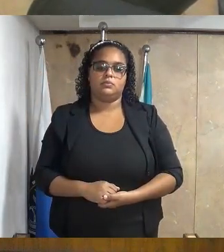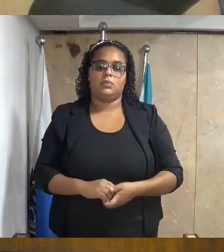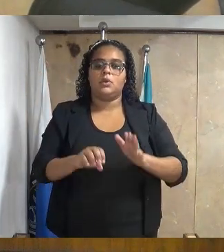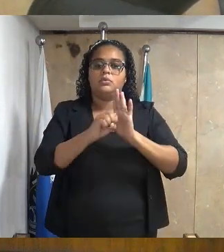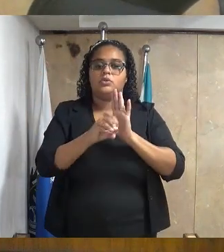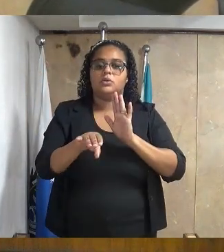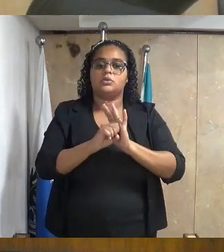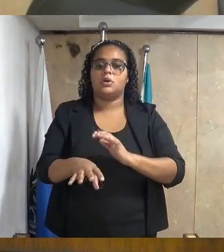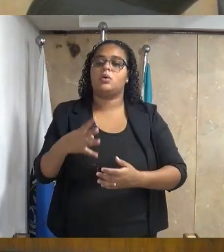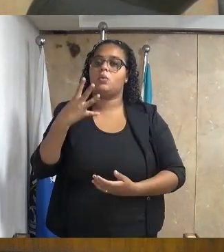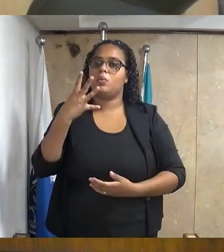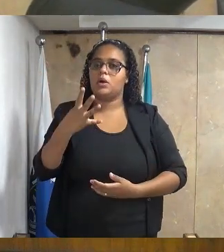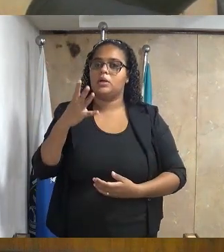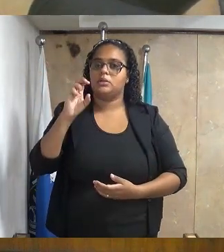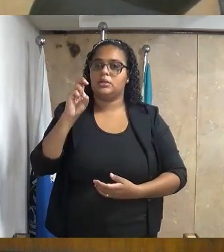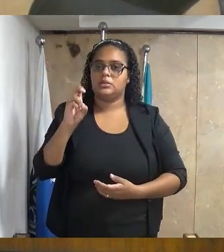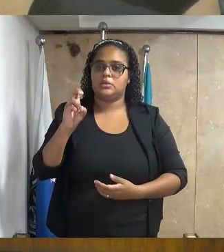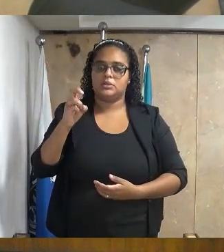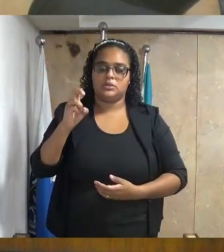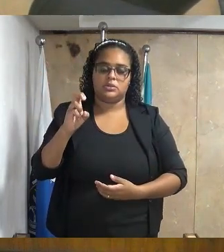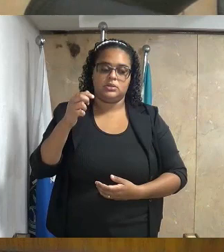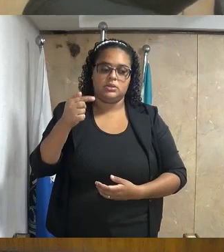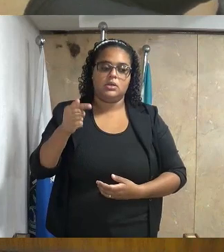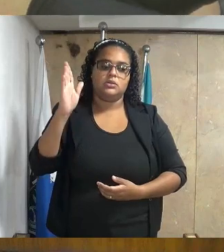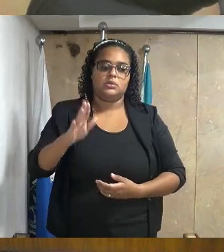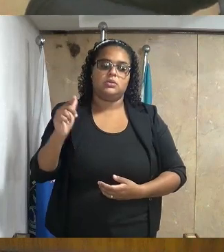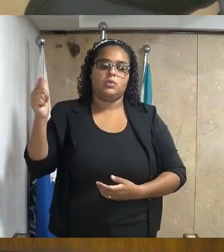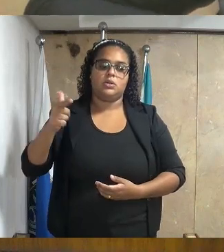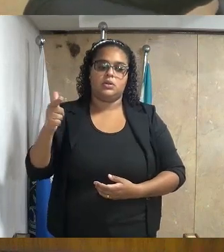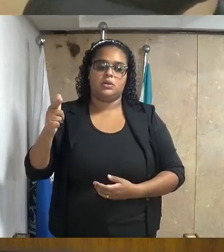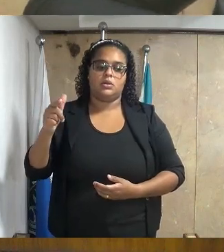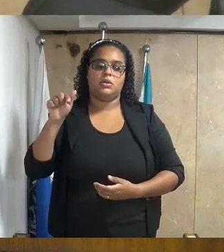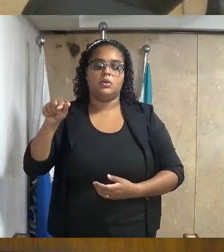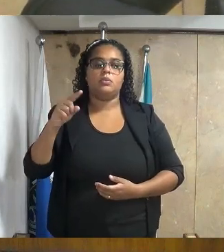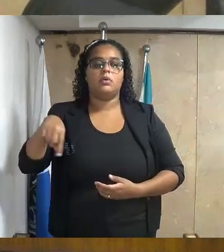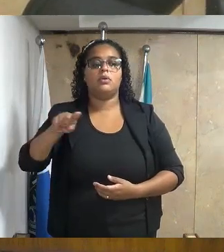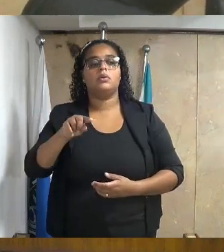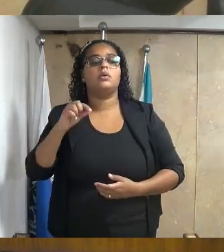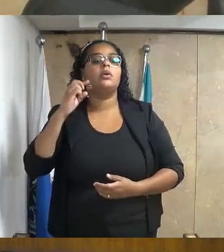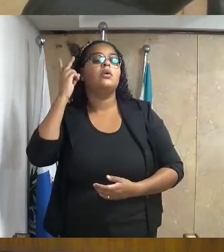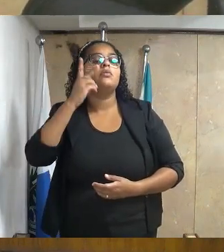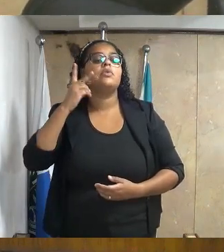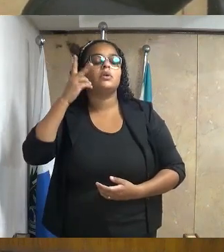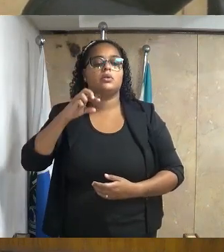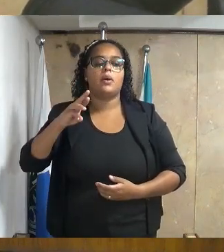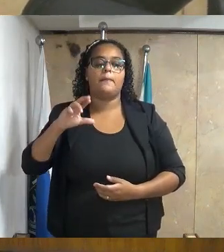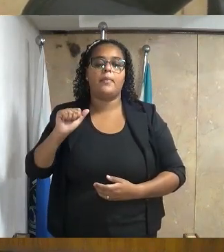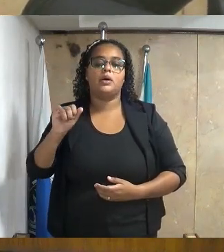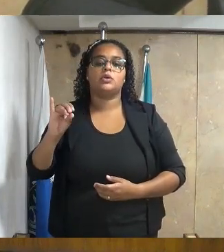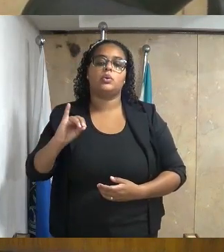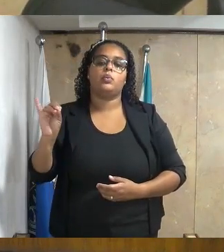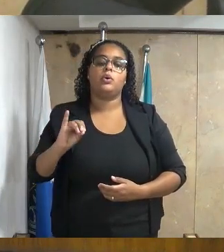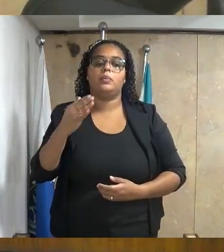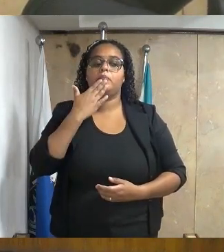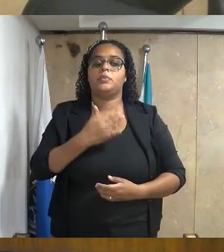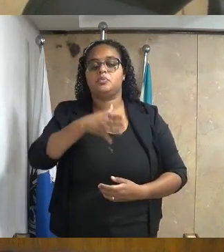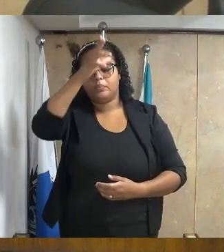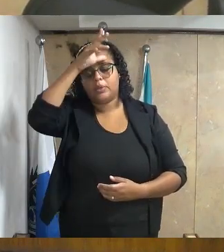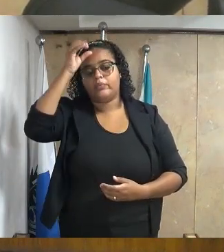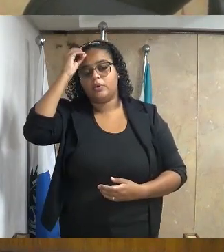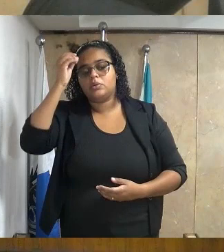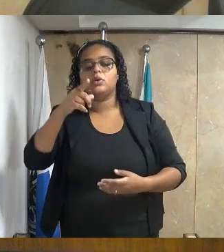Indicação número 47, 59, barra 2022, do excelentíssimo senhor vereador Marquinhos, oi, solicitando ao excelentíssimo senhor